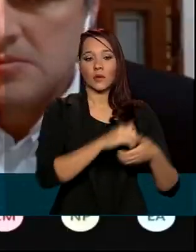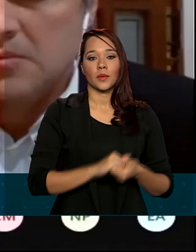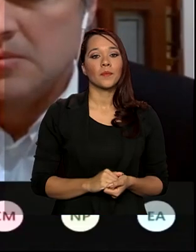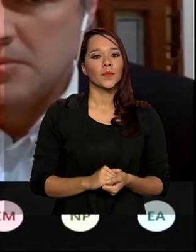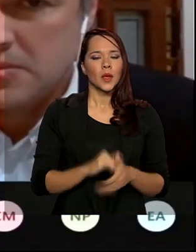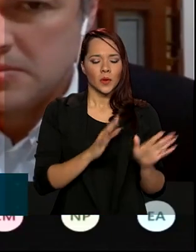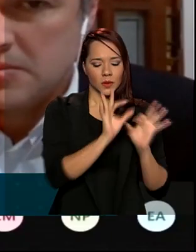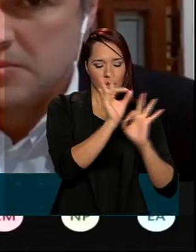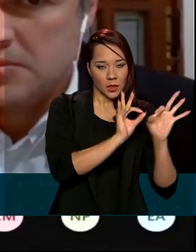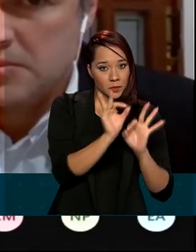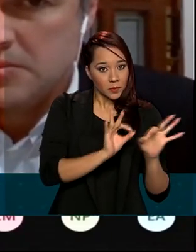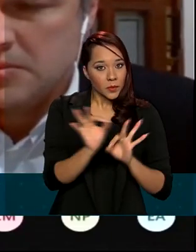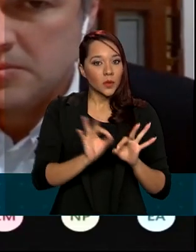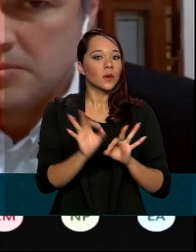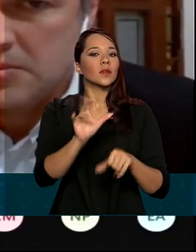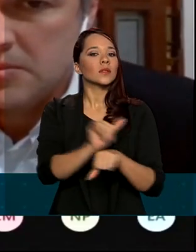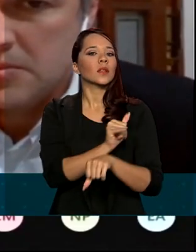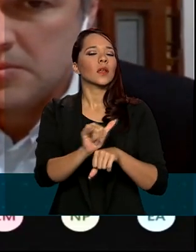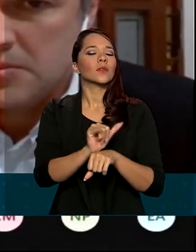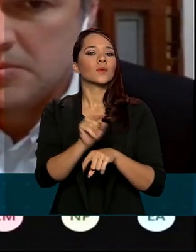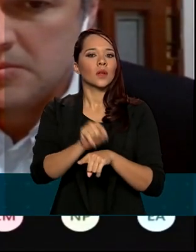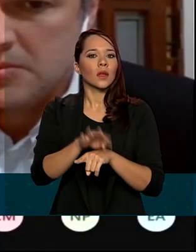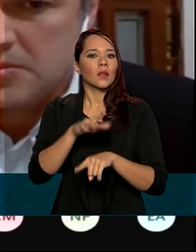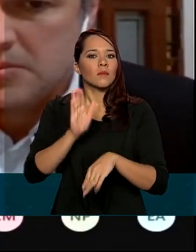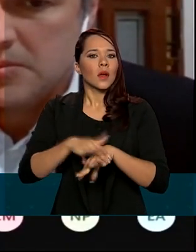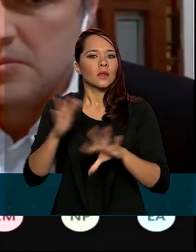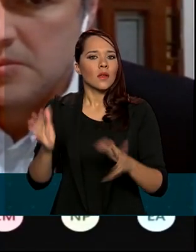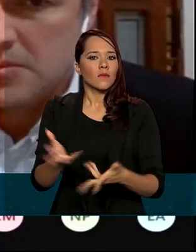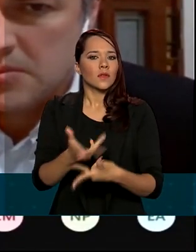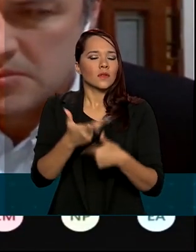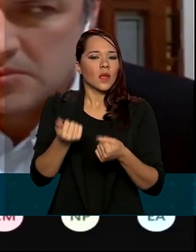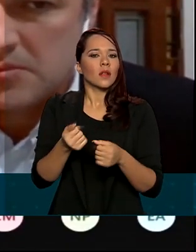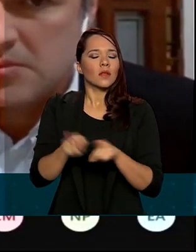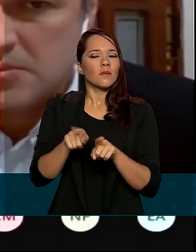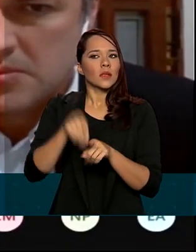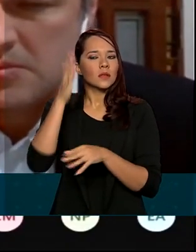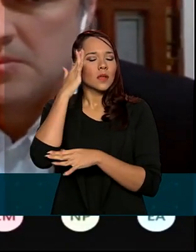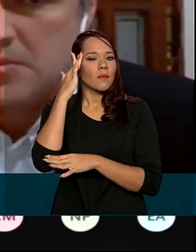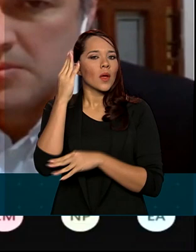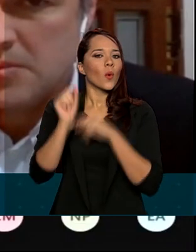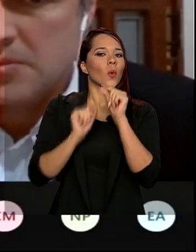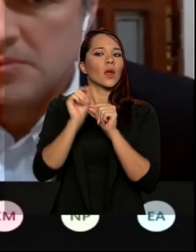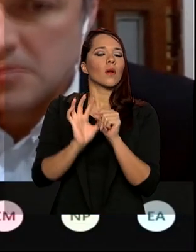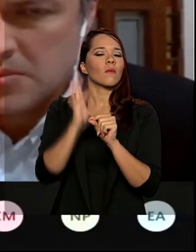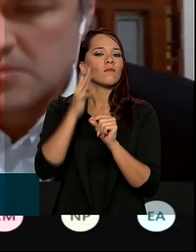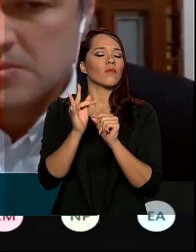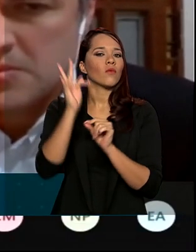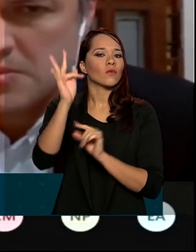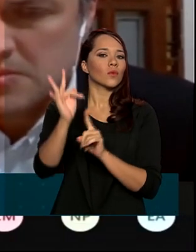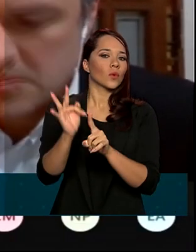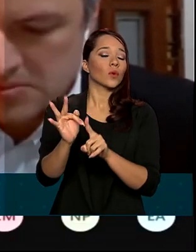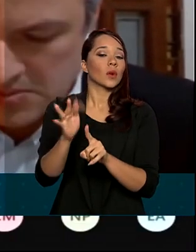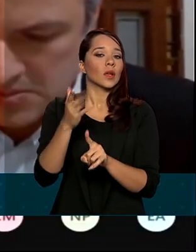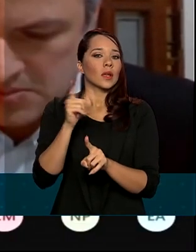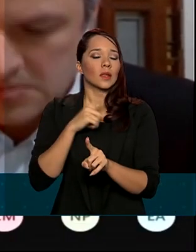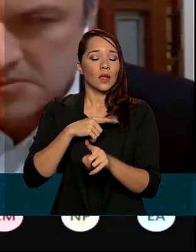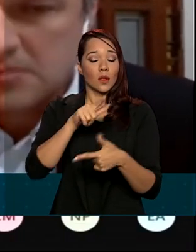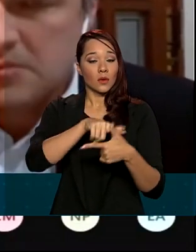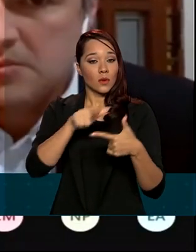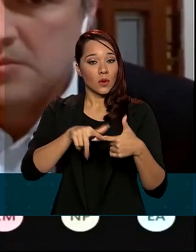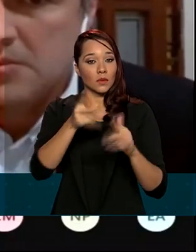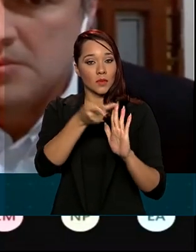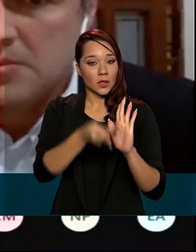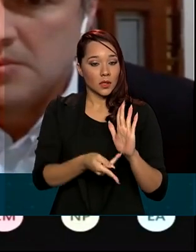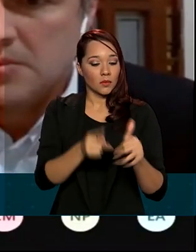desenhamos a medida, a intenção era dar efetividade, previsibilidade e buscar dois princípios,